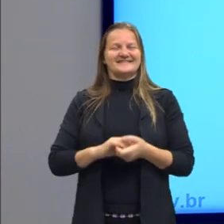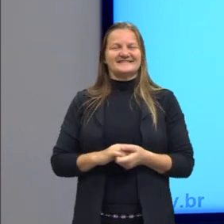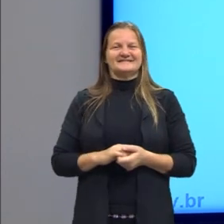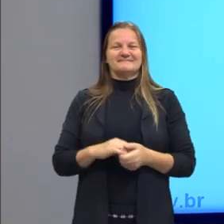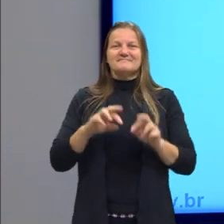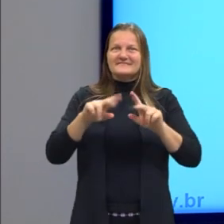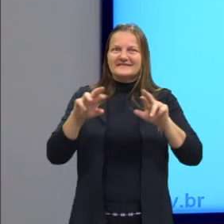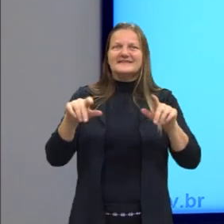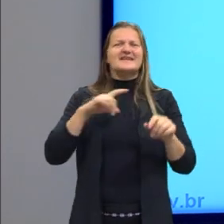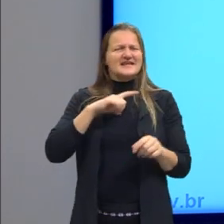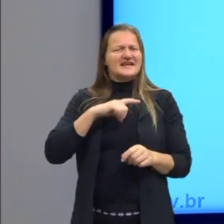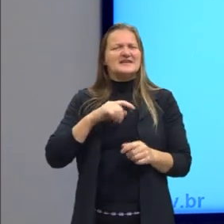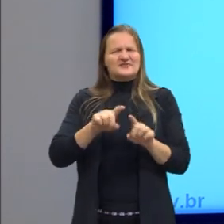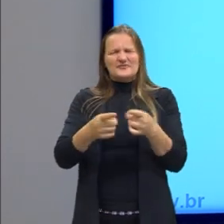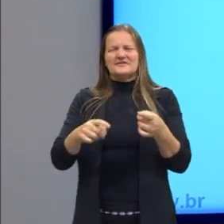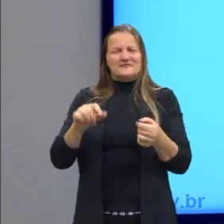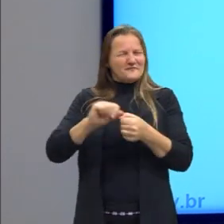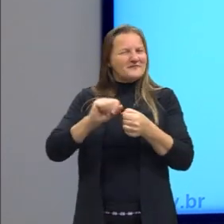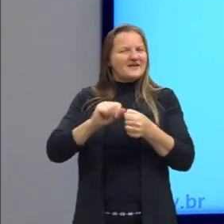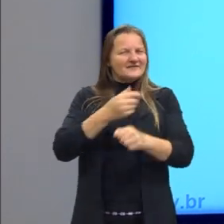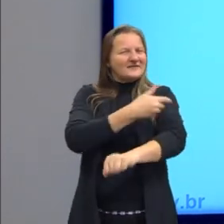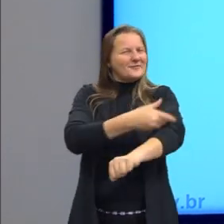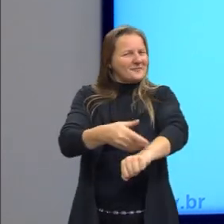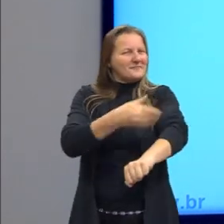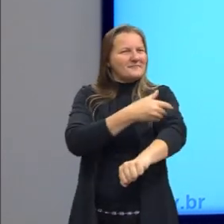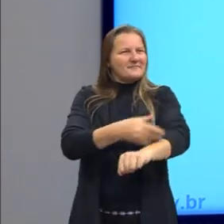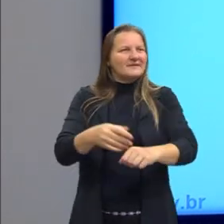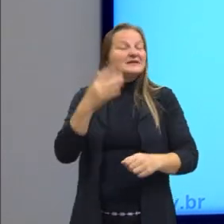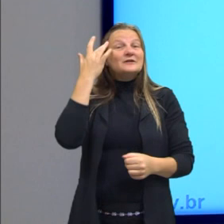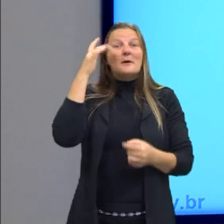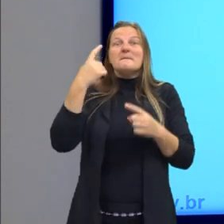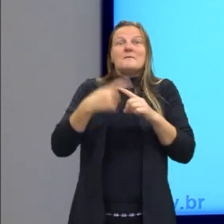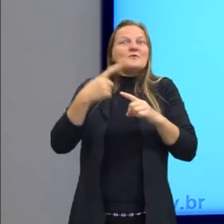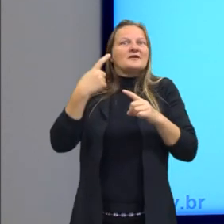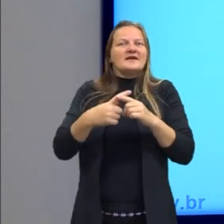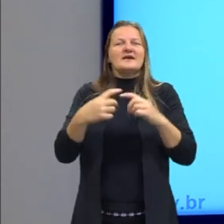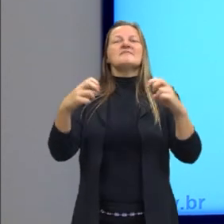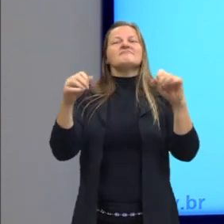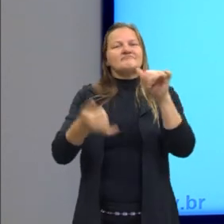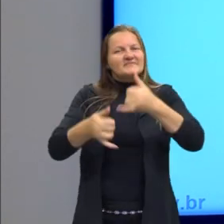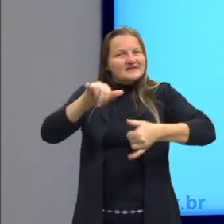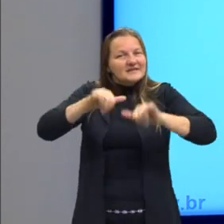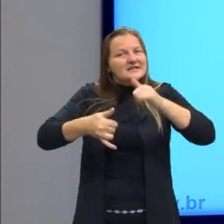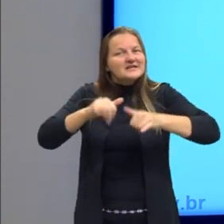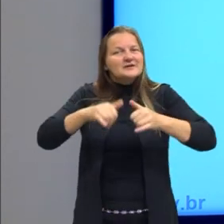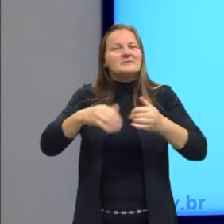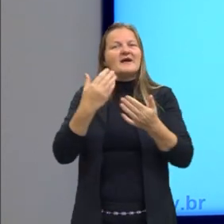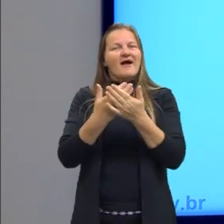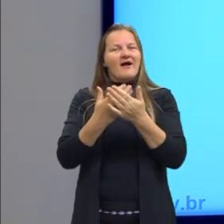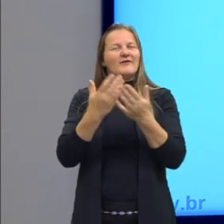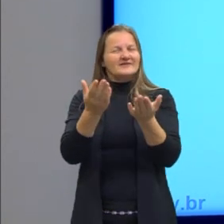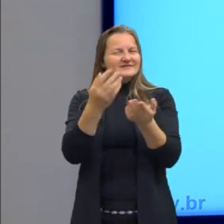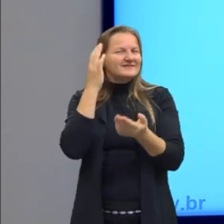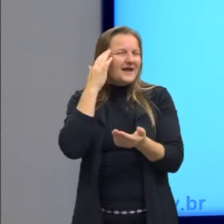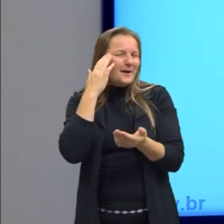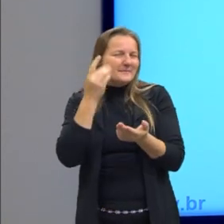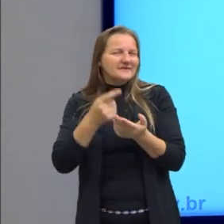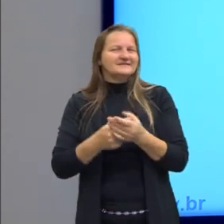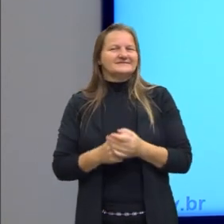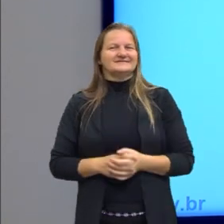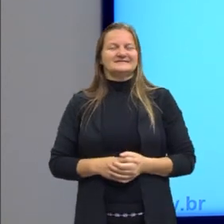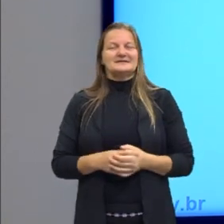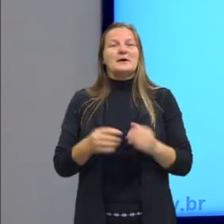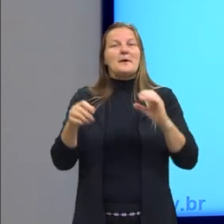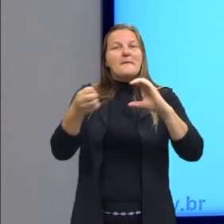diversas vezes as pessoas fazendo isso, e muitas vezes as pessoas nem sabem o porquê estão fazendo, e hoje, a partir de hoje, vocês estão sabendo que é uma